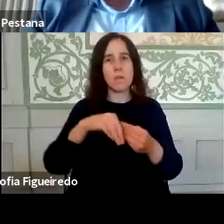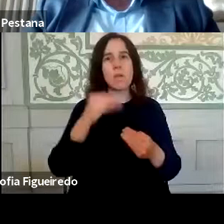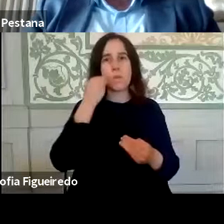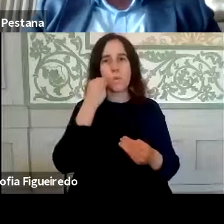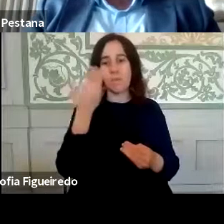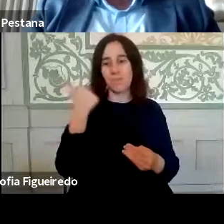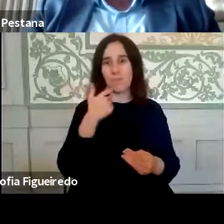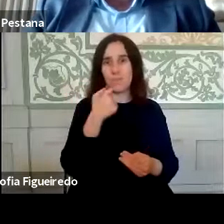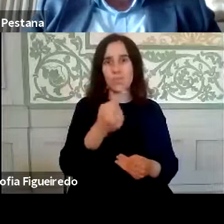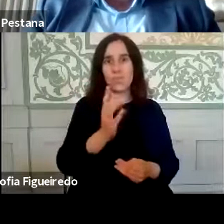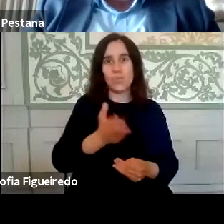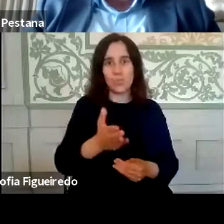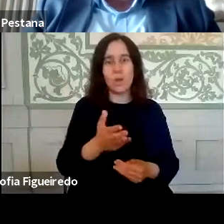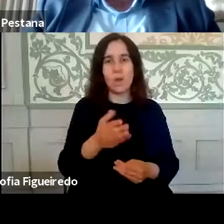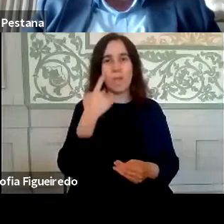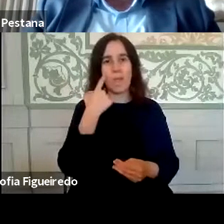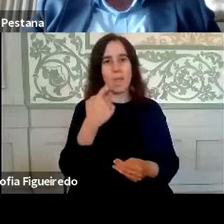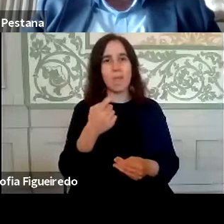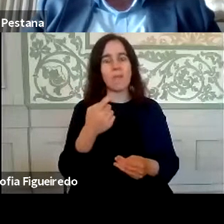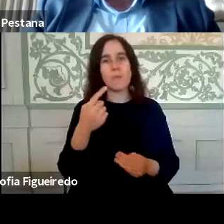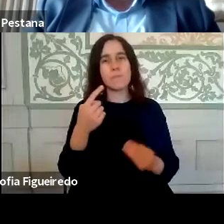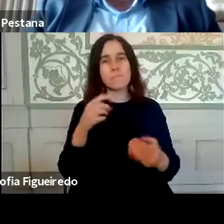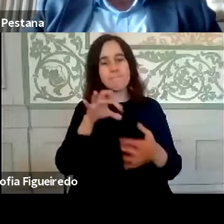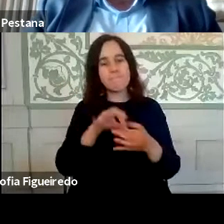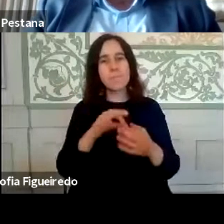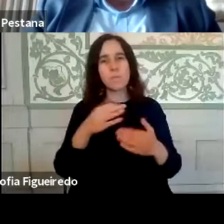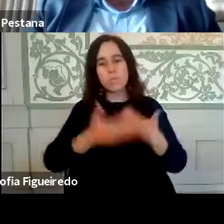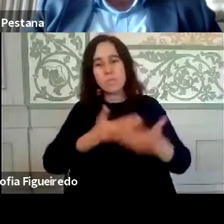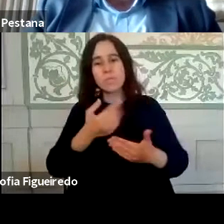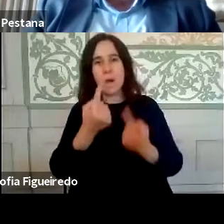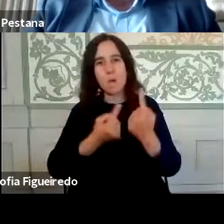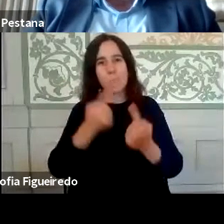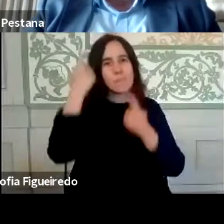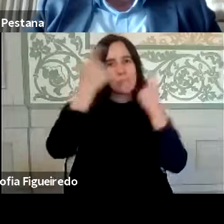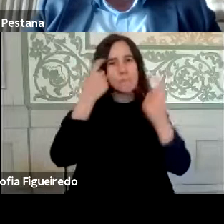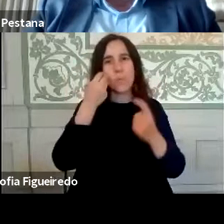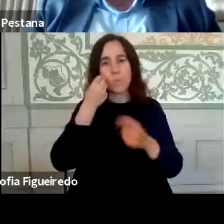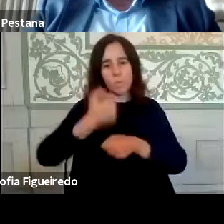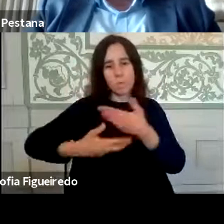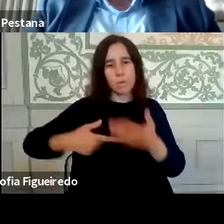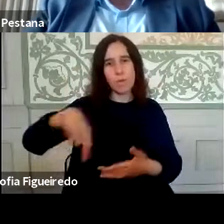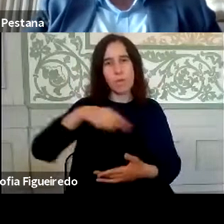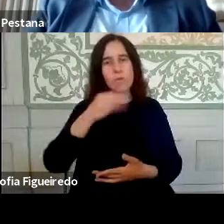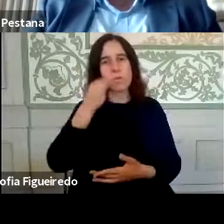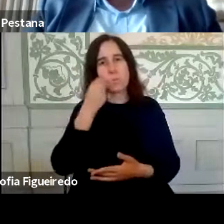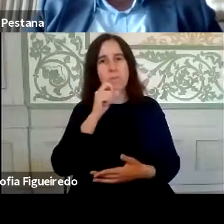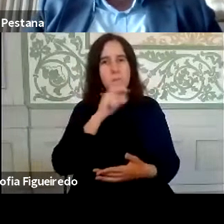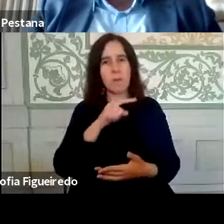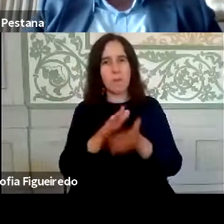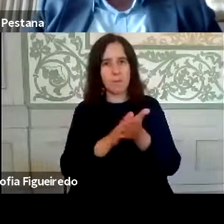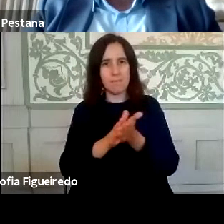anteriormente, acho que isso nos tem que fazer refletir sobre alguns processos de trabalho e a forma como nós podemos retirar